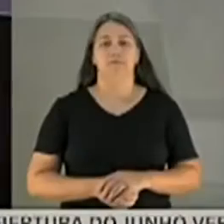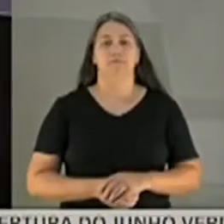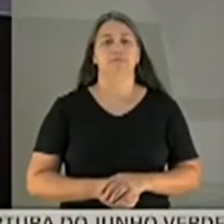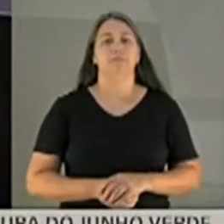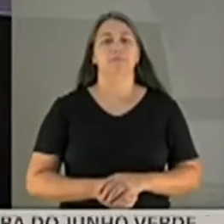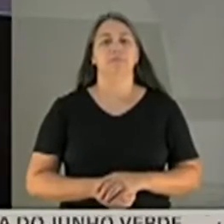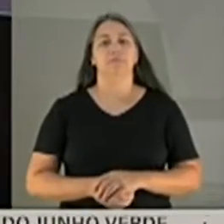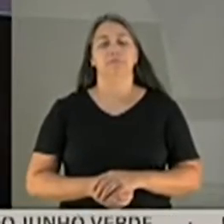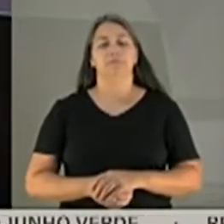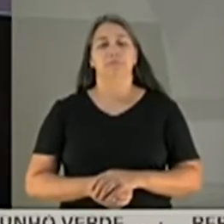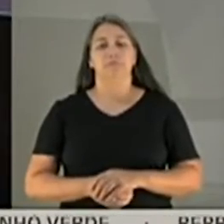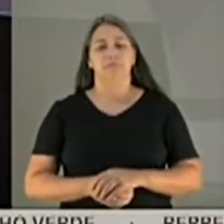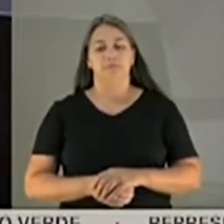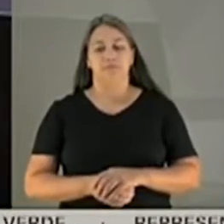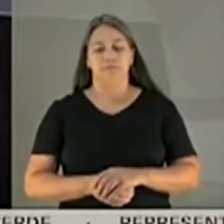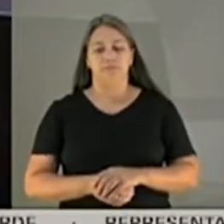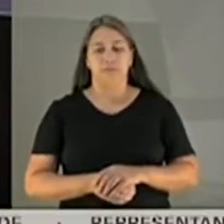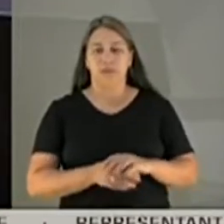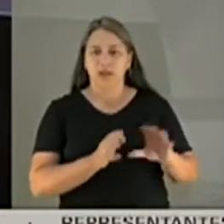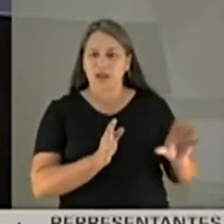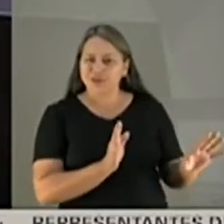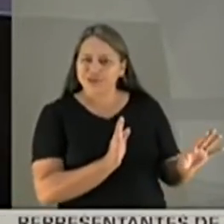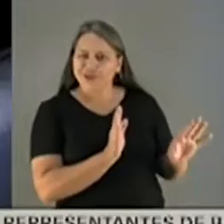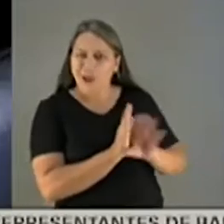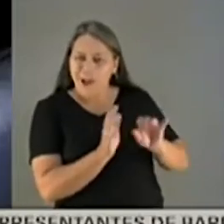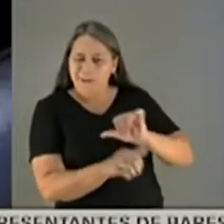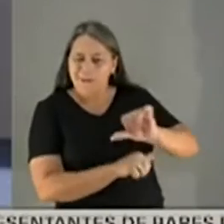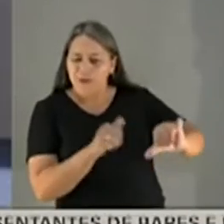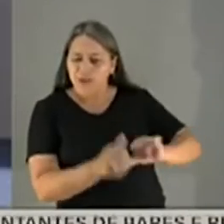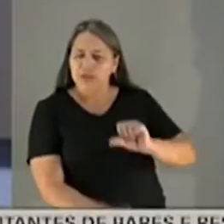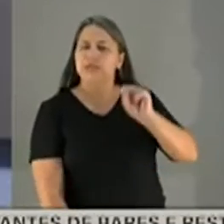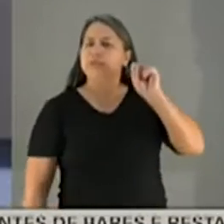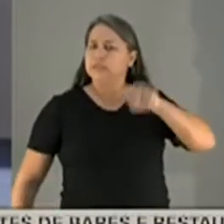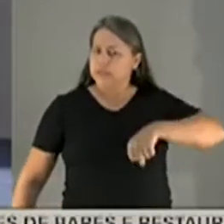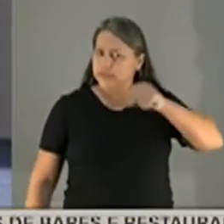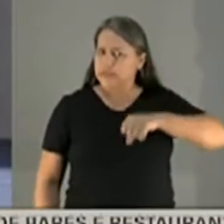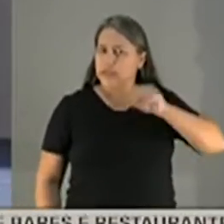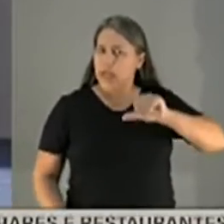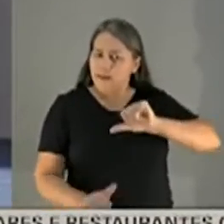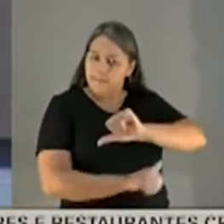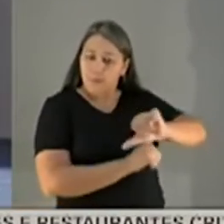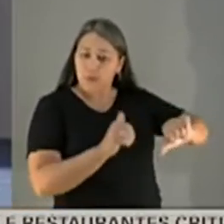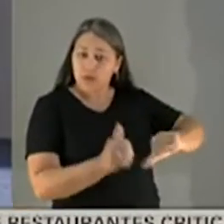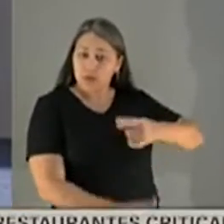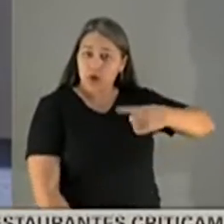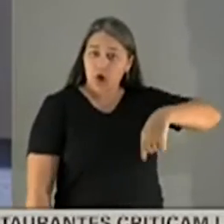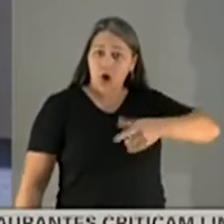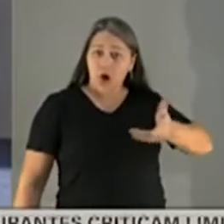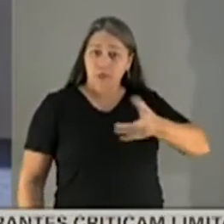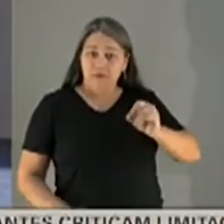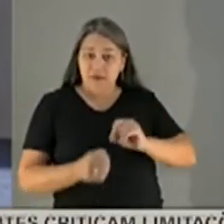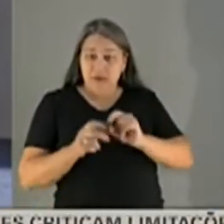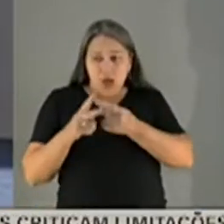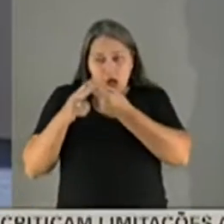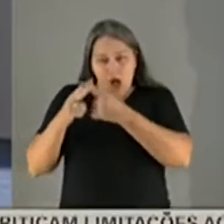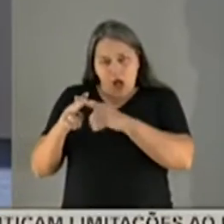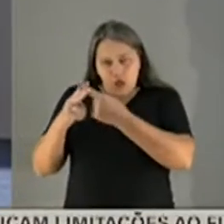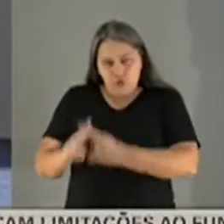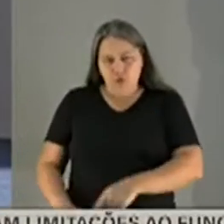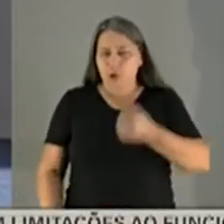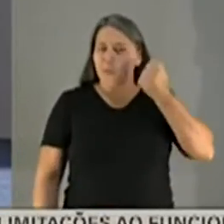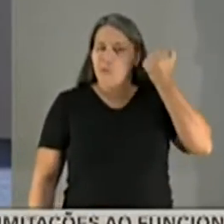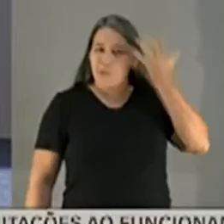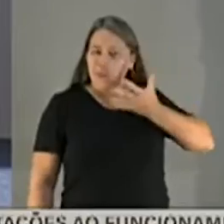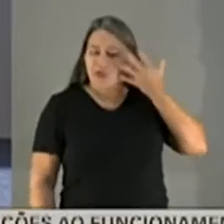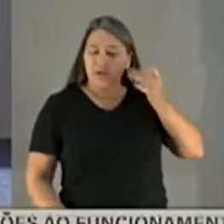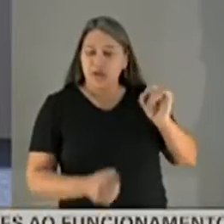A sua chegada é uma mudança? Sim, é uma mudança. Nós pretendemos fazer ajustes nas políticas que vinham sendo colocadas em